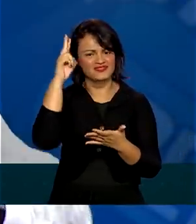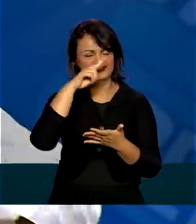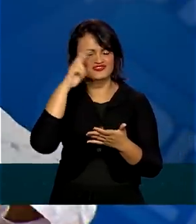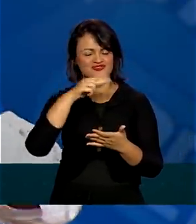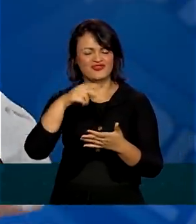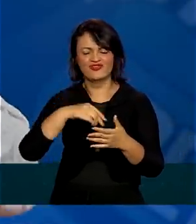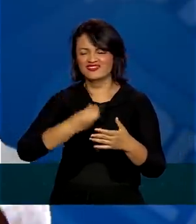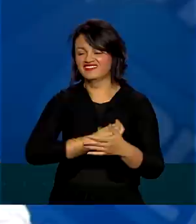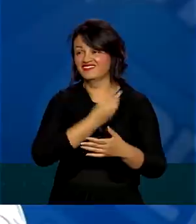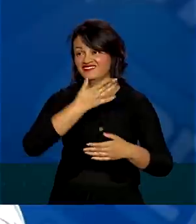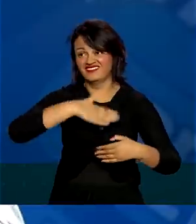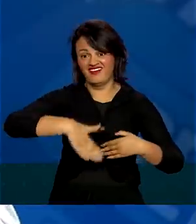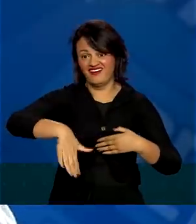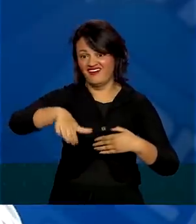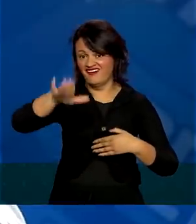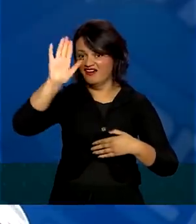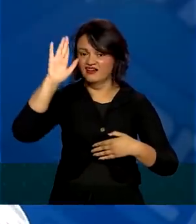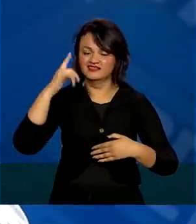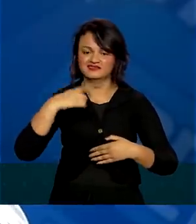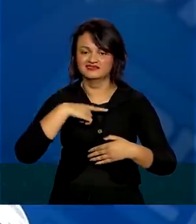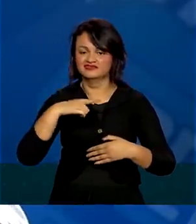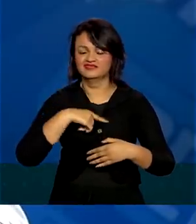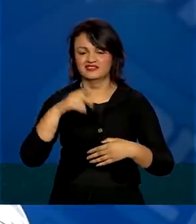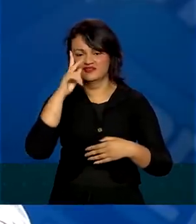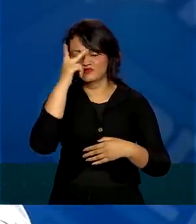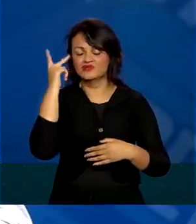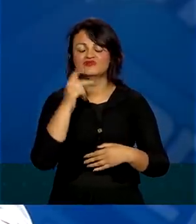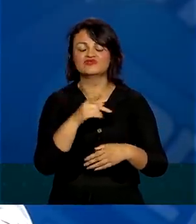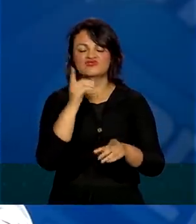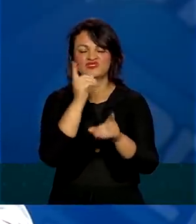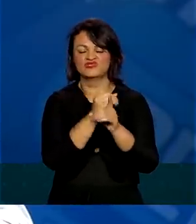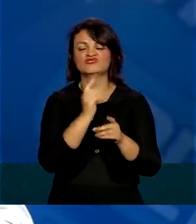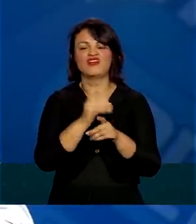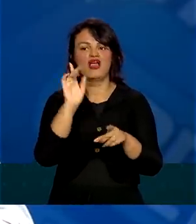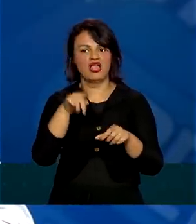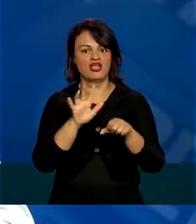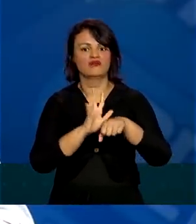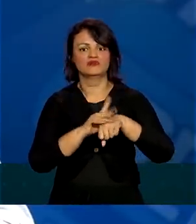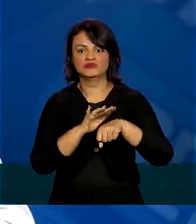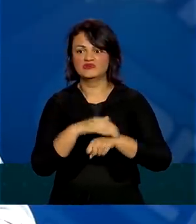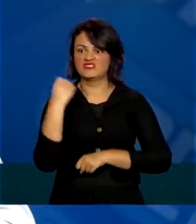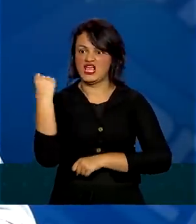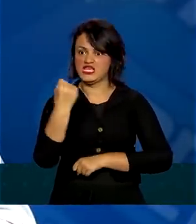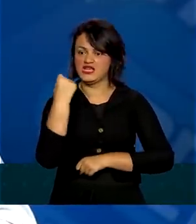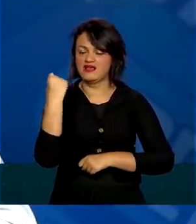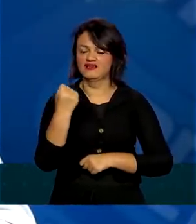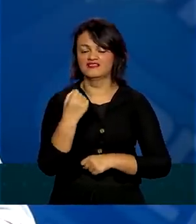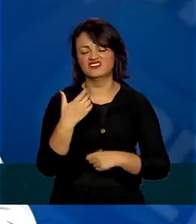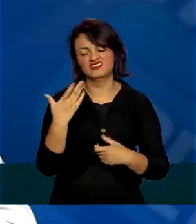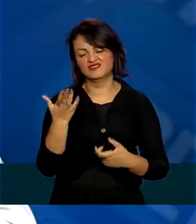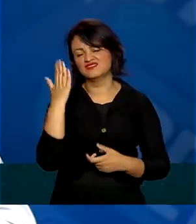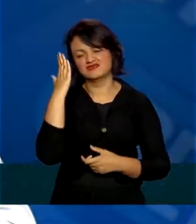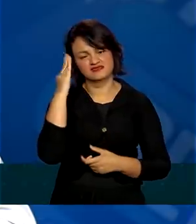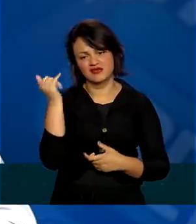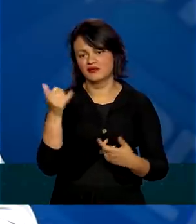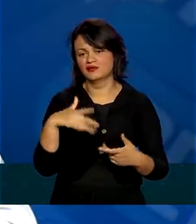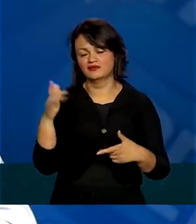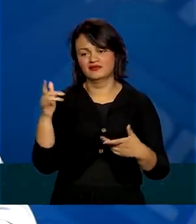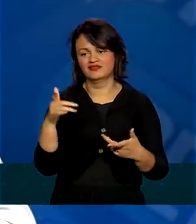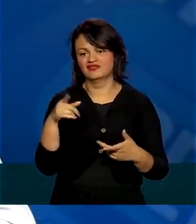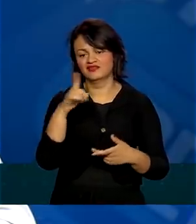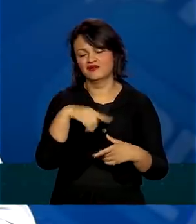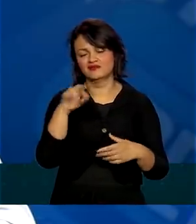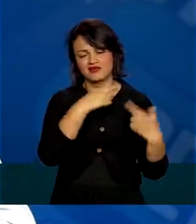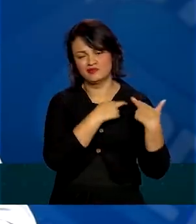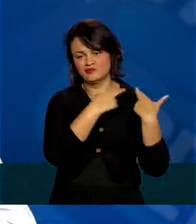para o resto da vida da humanidade como algo que foi dramático. Então, gente sabe bem o tamanho da